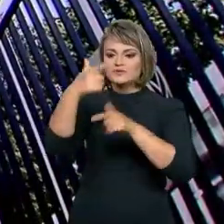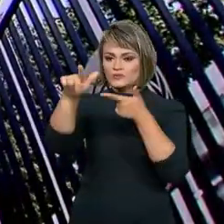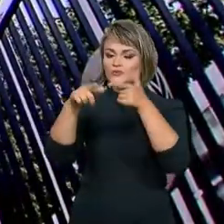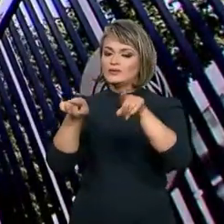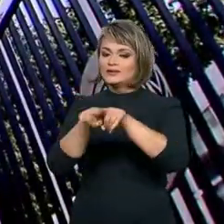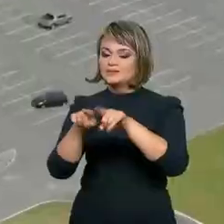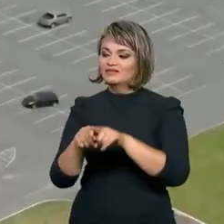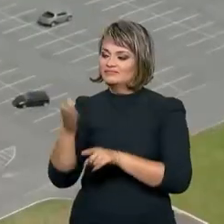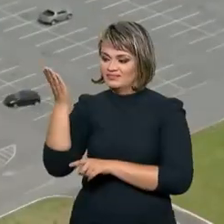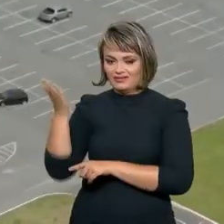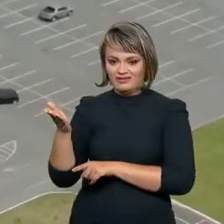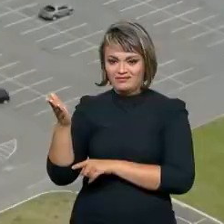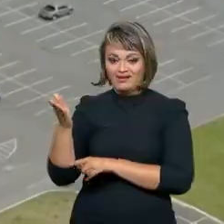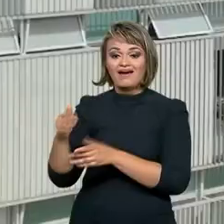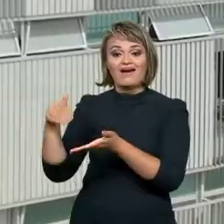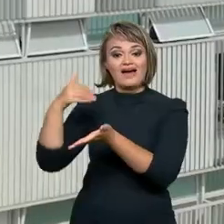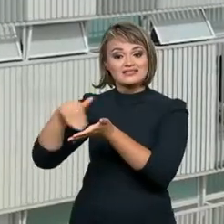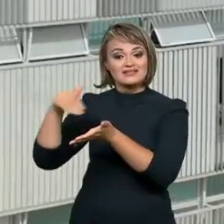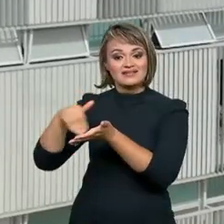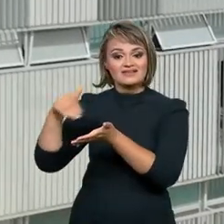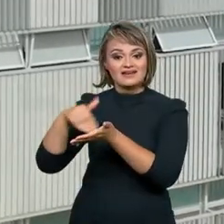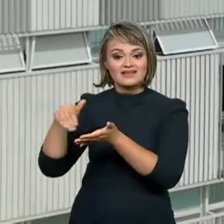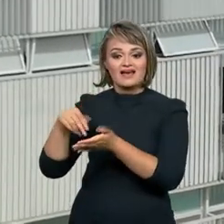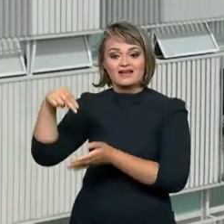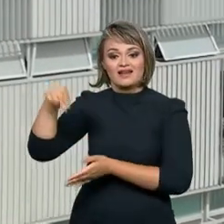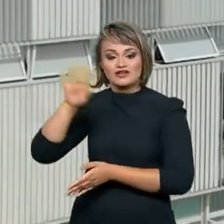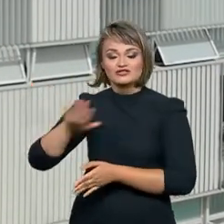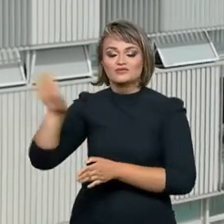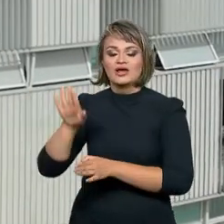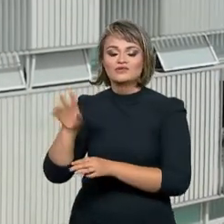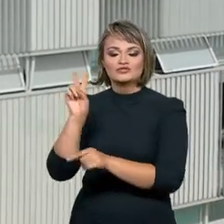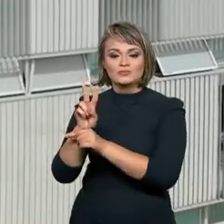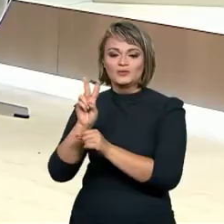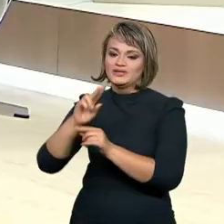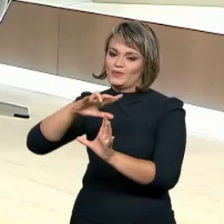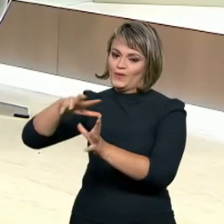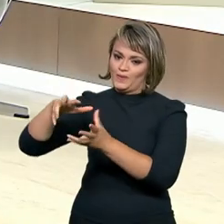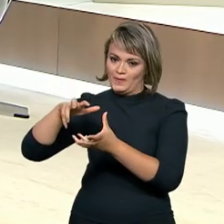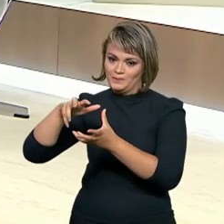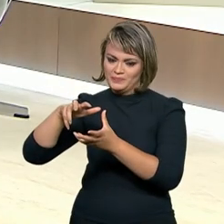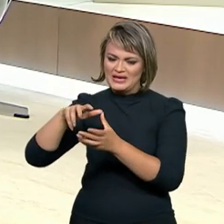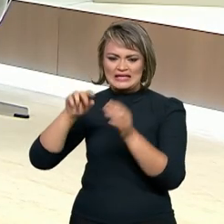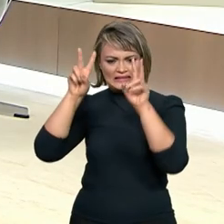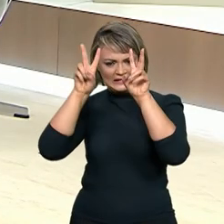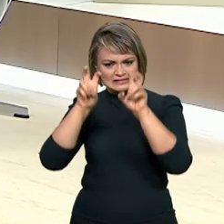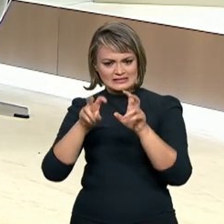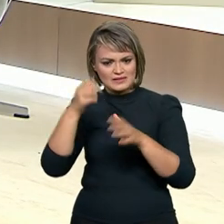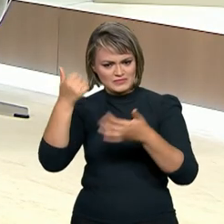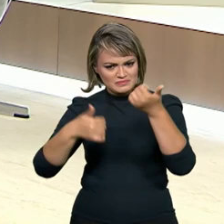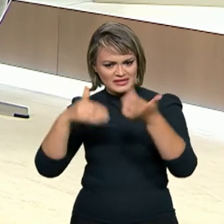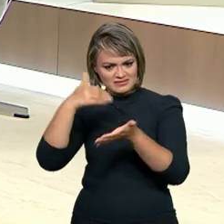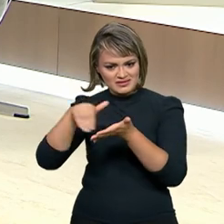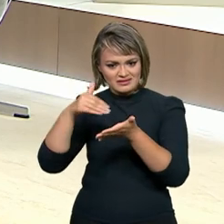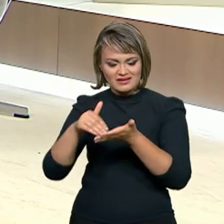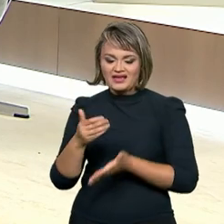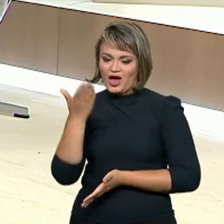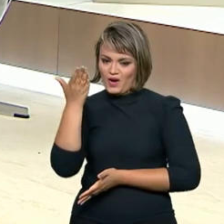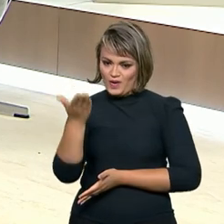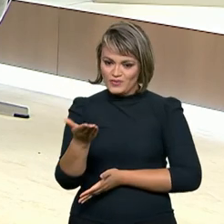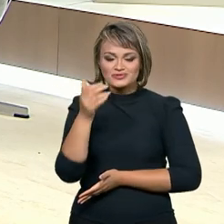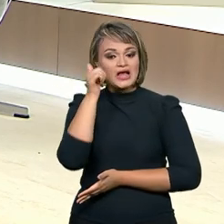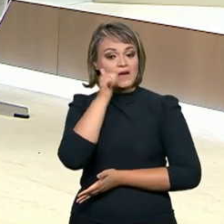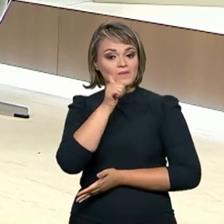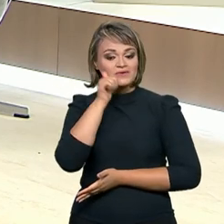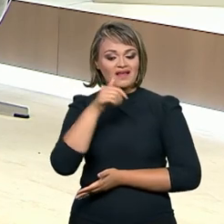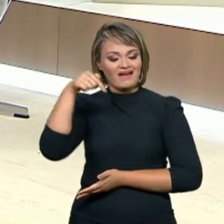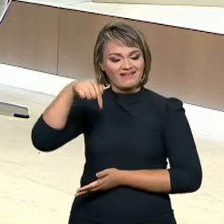internacionais. É a Secretaria Nacional de Proteção Global. Sobre o trabalho da Secretaria, eu recebo hoje